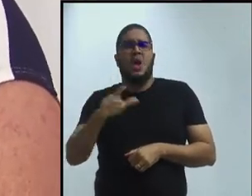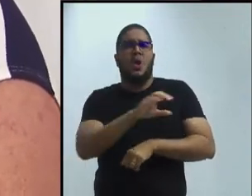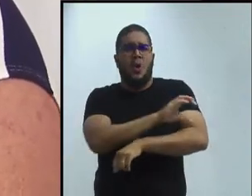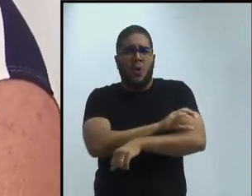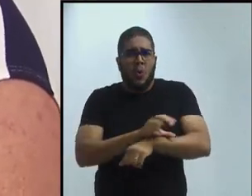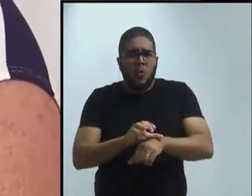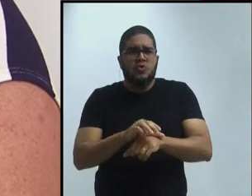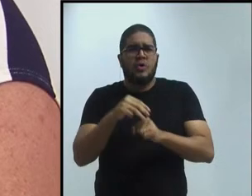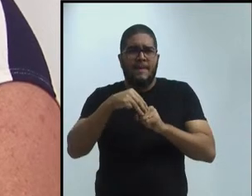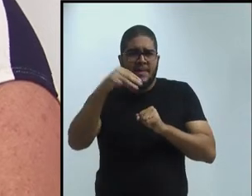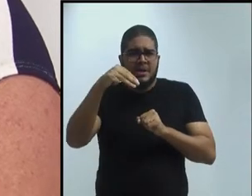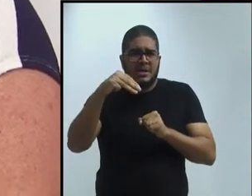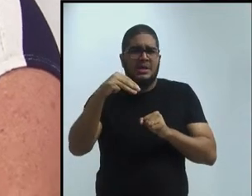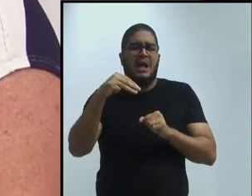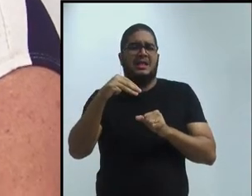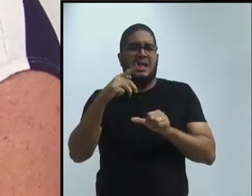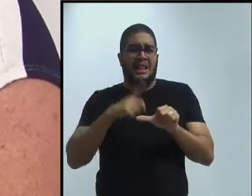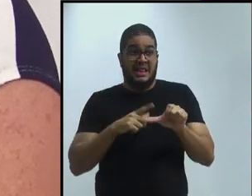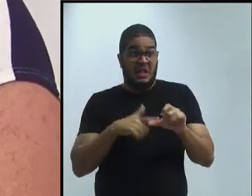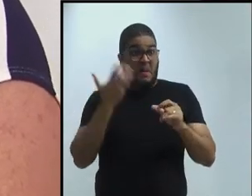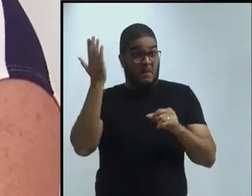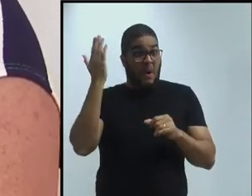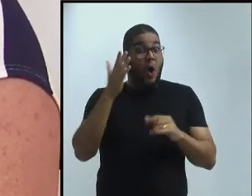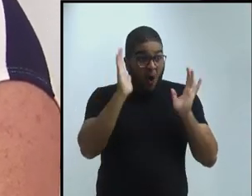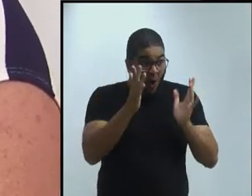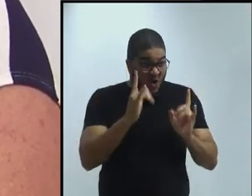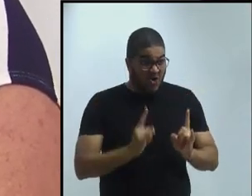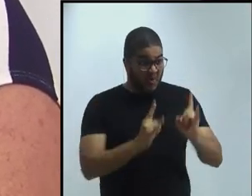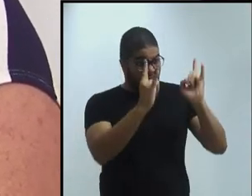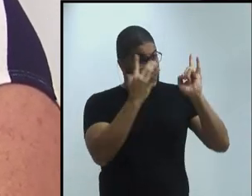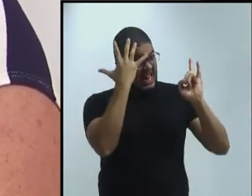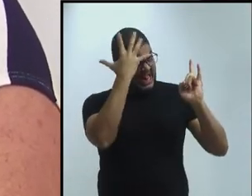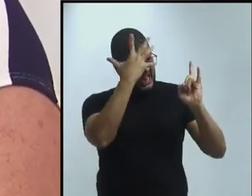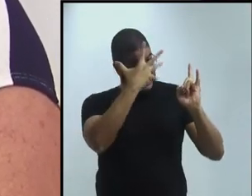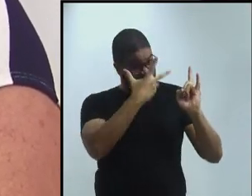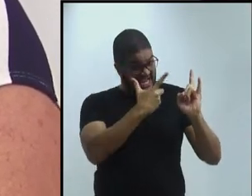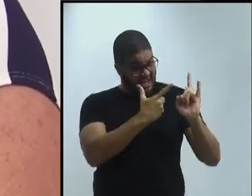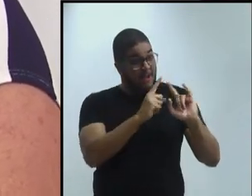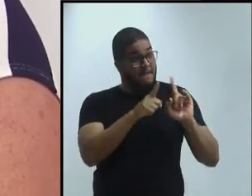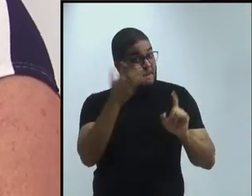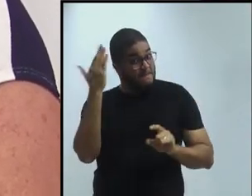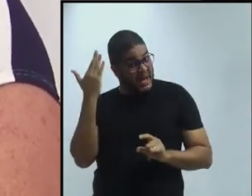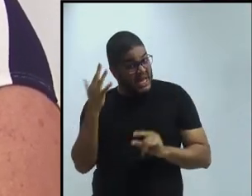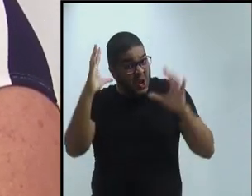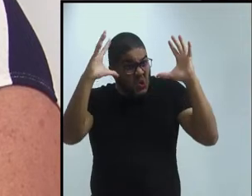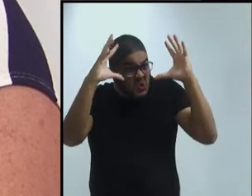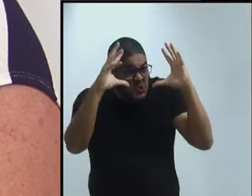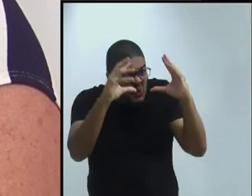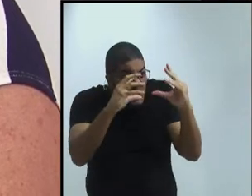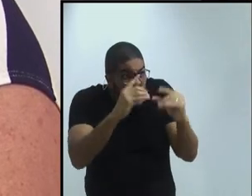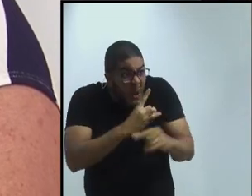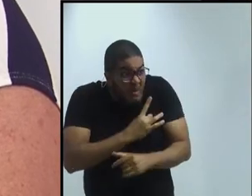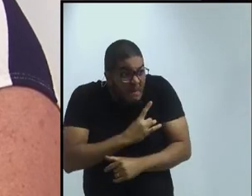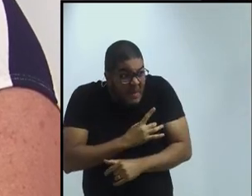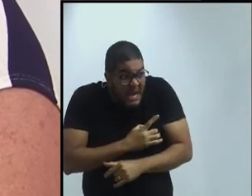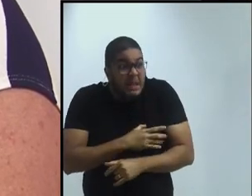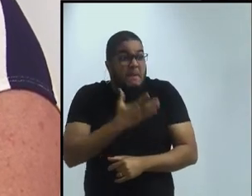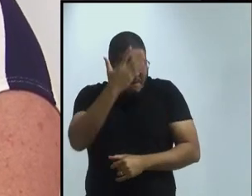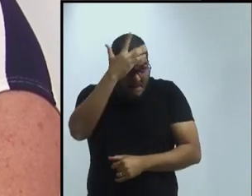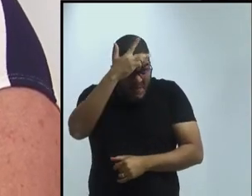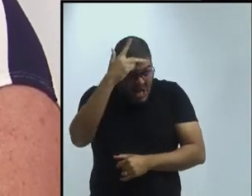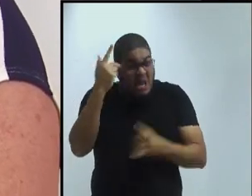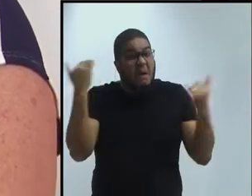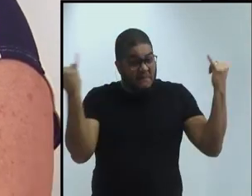soturno e assombroso. E dizem que tinham aparecimento de visagens.